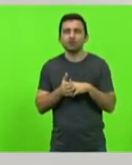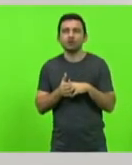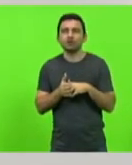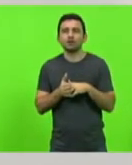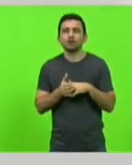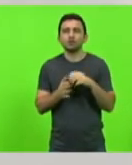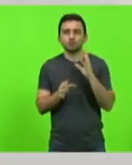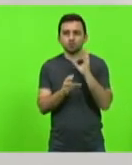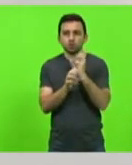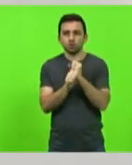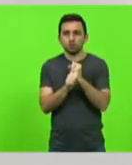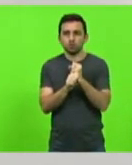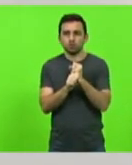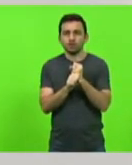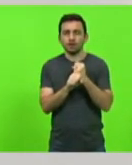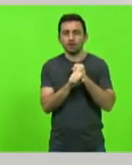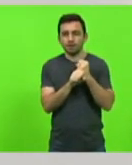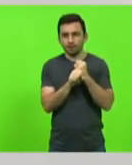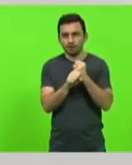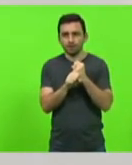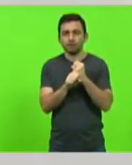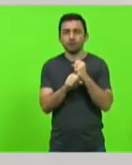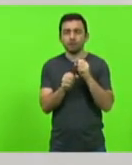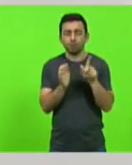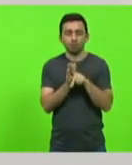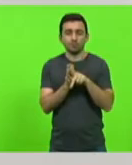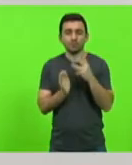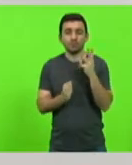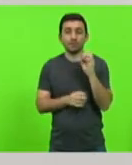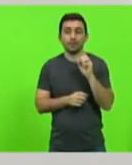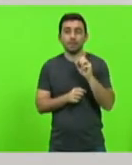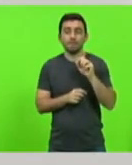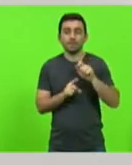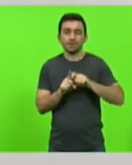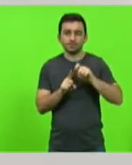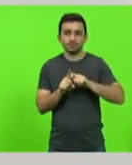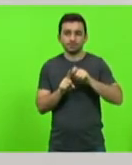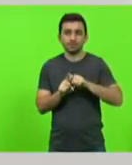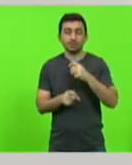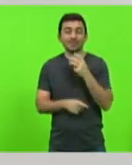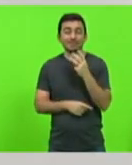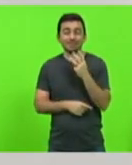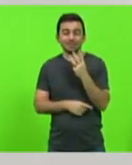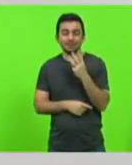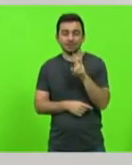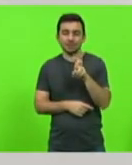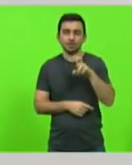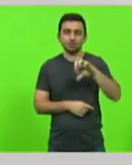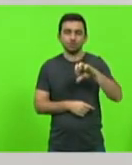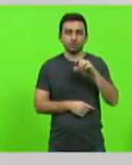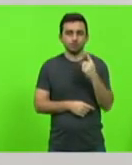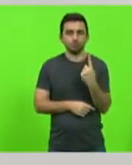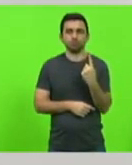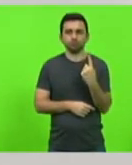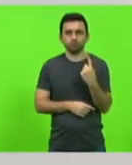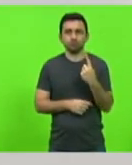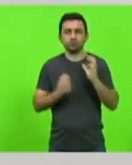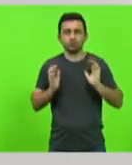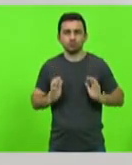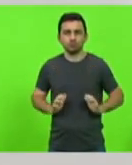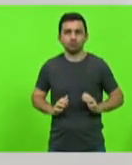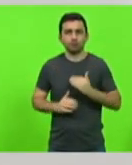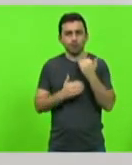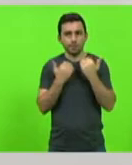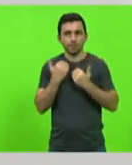nos últimos 30 meses, somam 591 cidadãos catarinenses que perderam